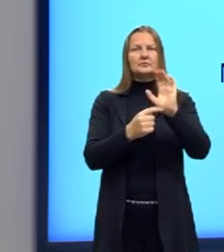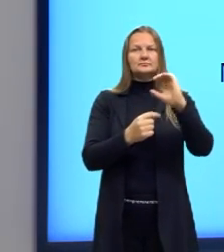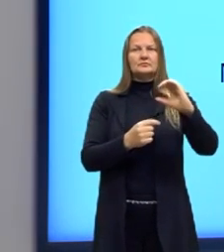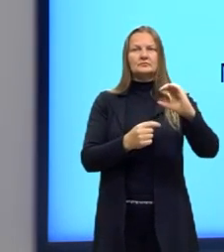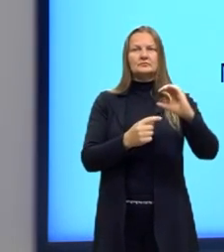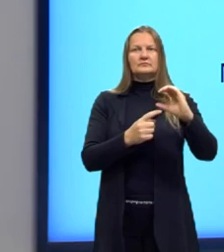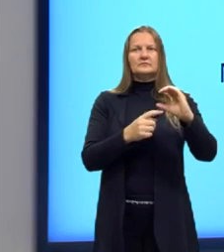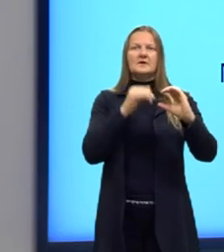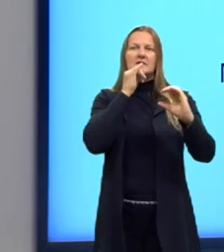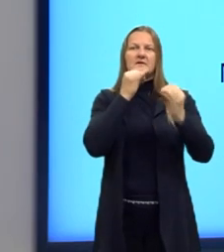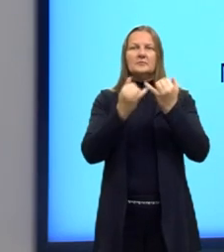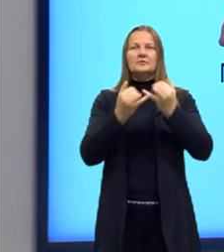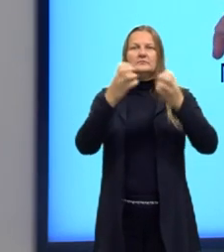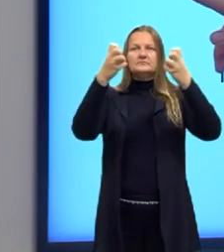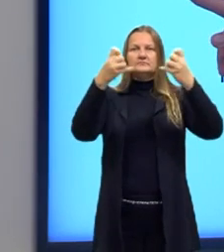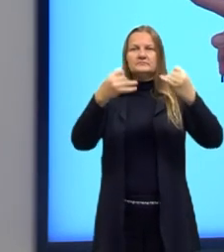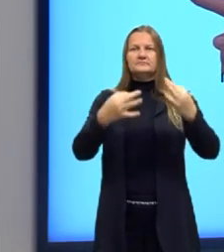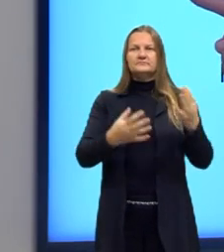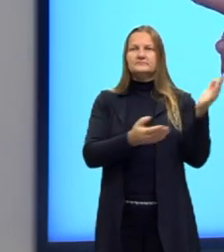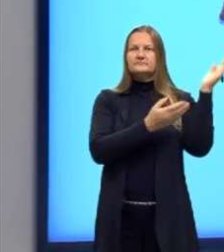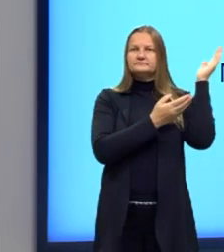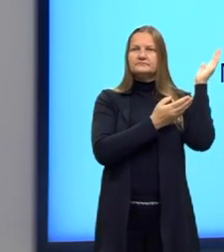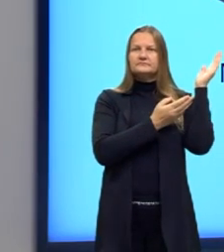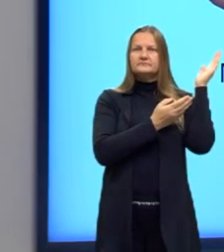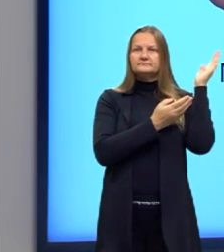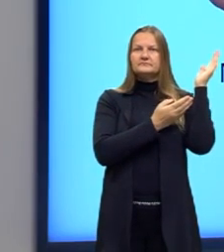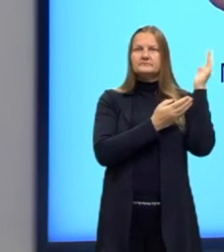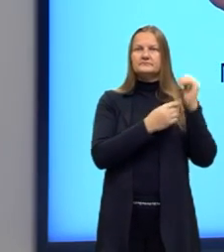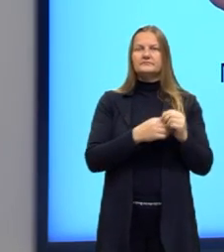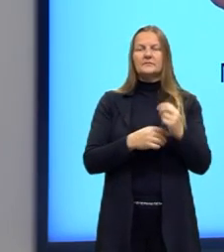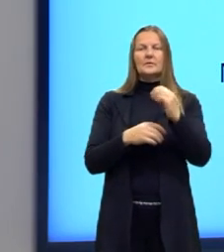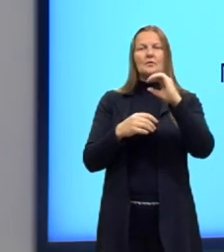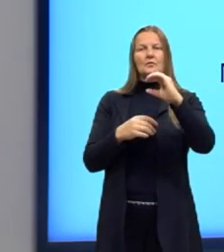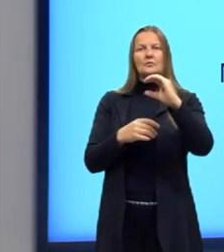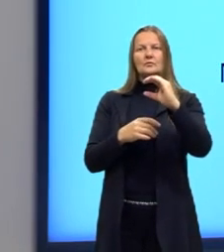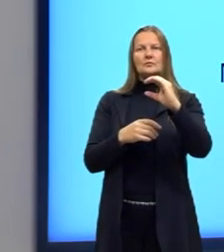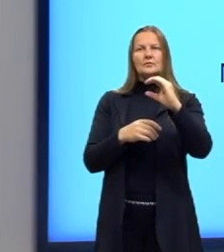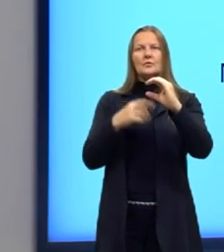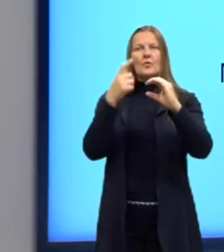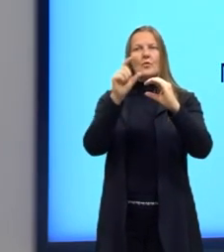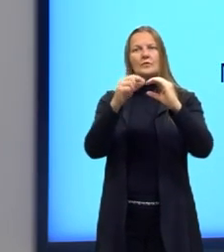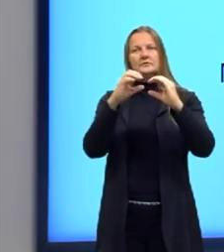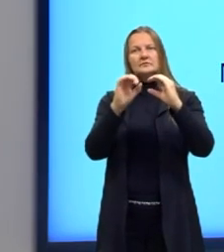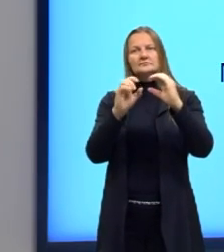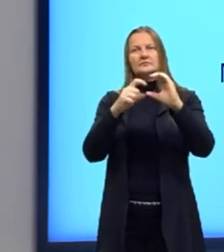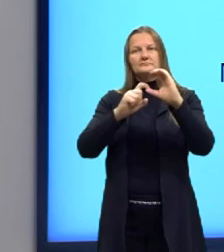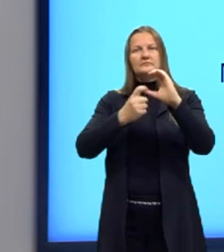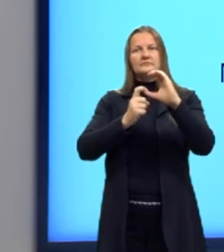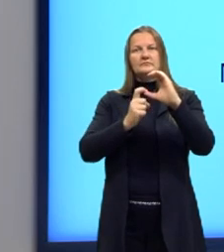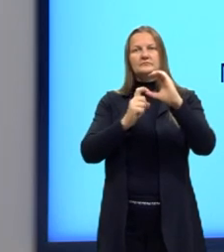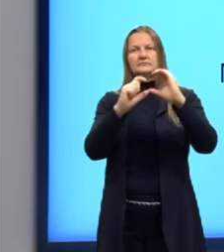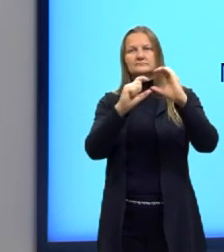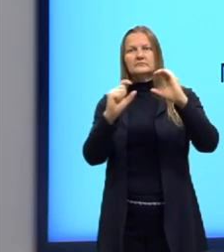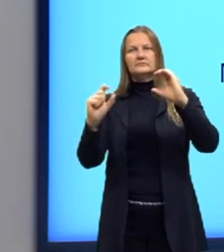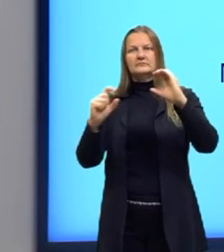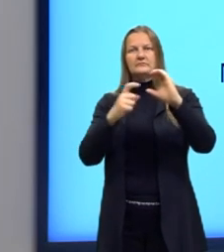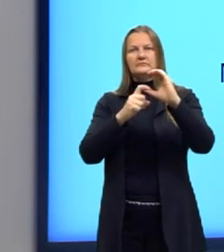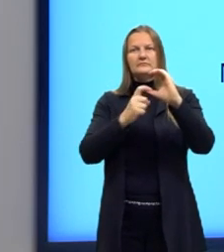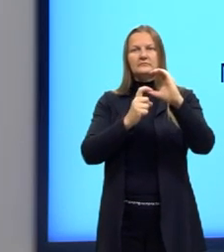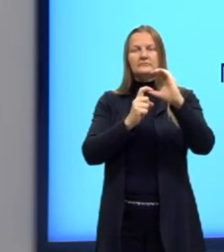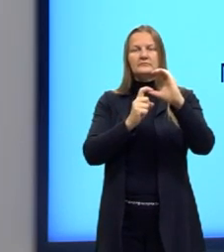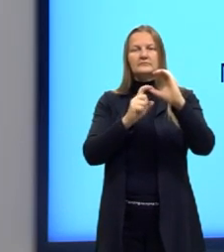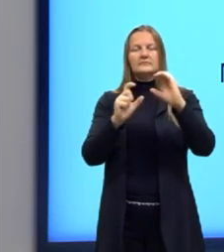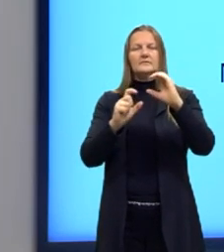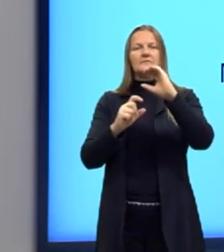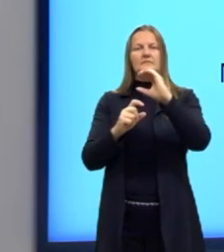exemplo aqui, eu tenho um, uma cadeia com um átomo de carbono e outra cadeia com dois átomos de